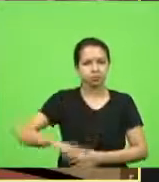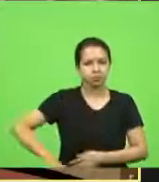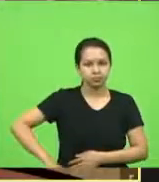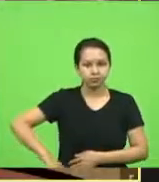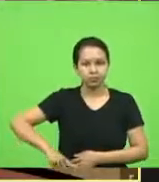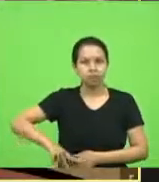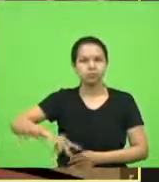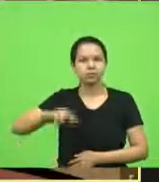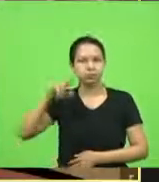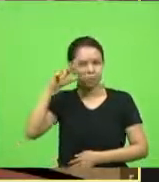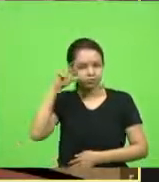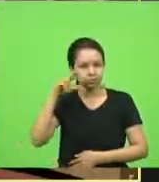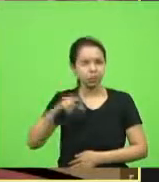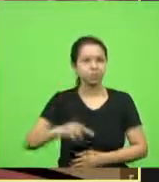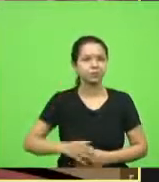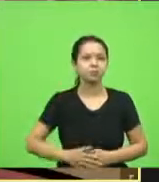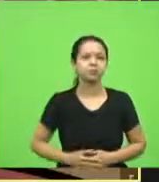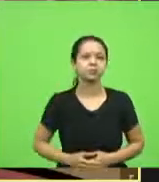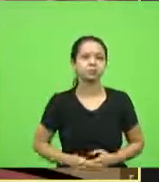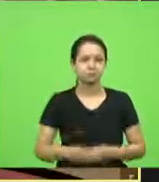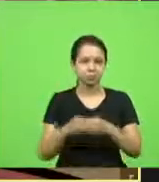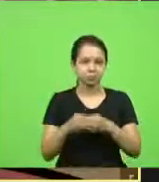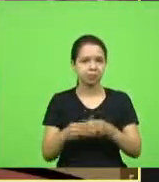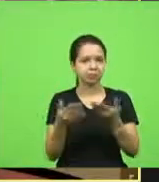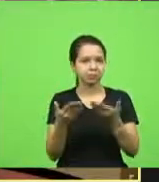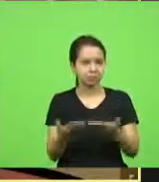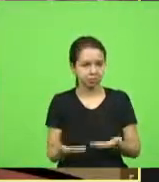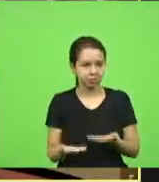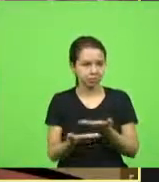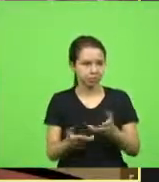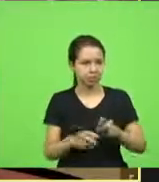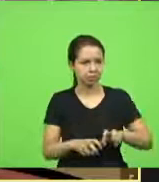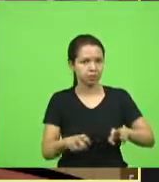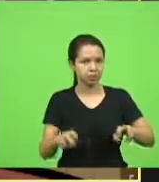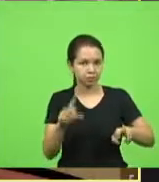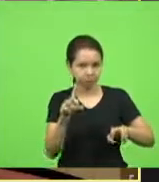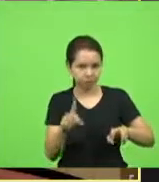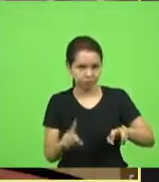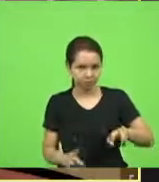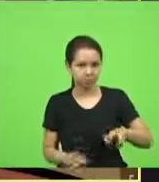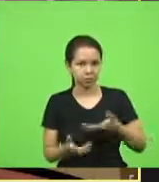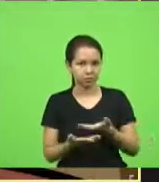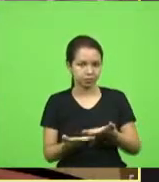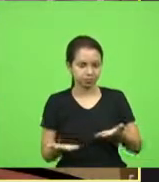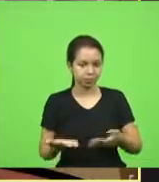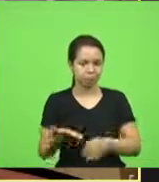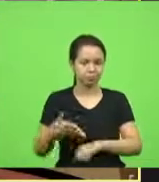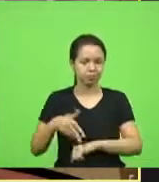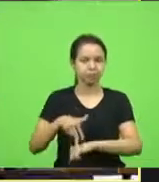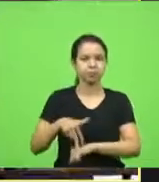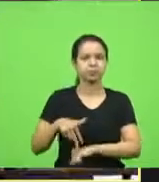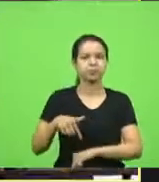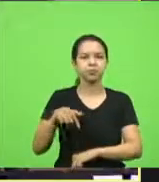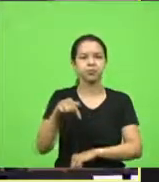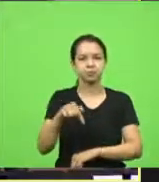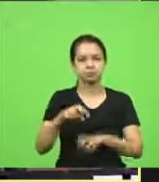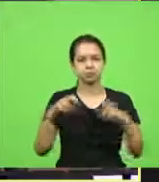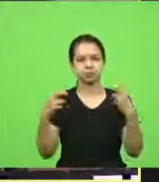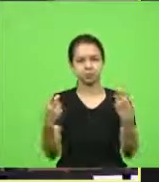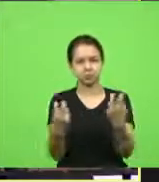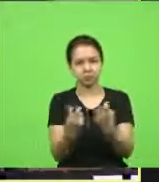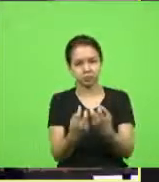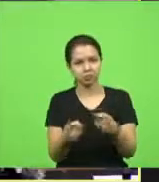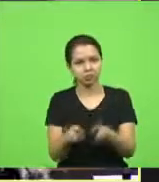excelência. Em seu nome, a mesa diretora. Os nobres colegas fazem aqui presente no plenário OSNI, bem